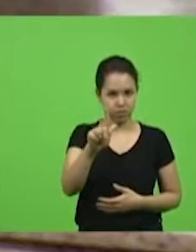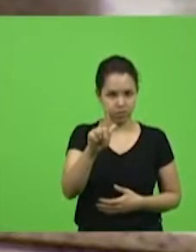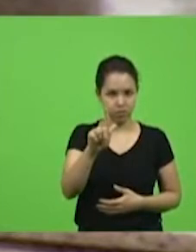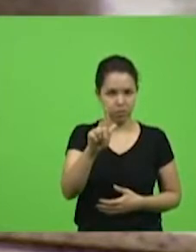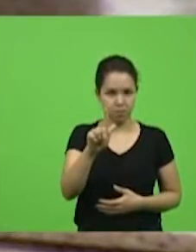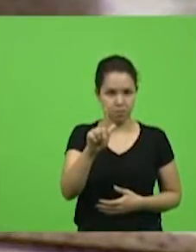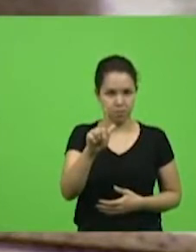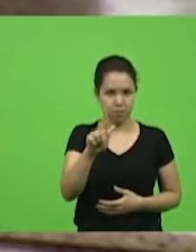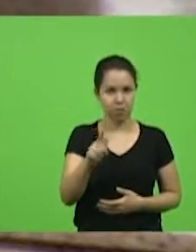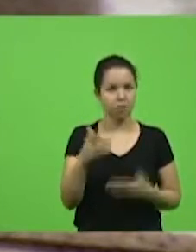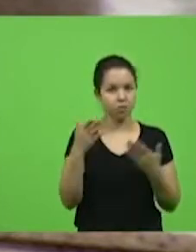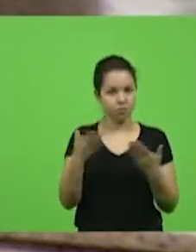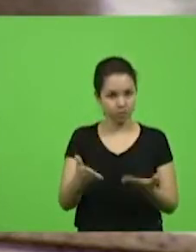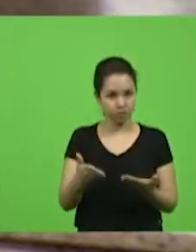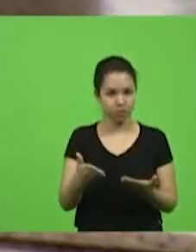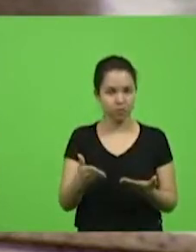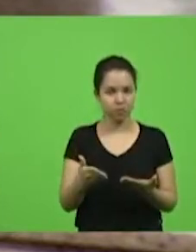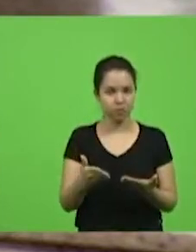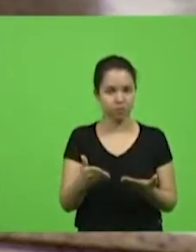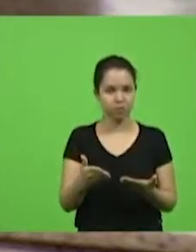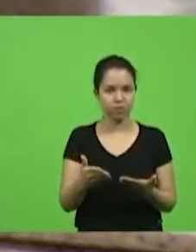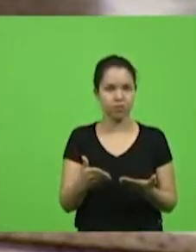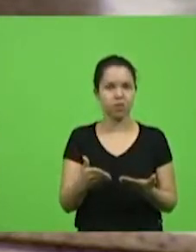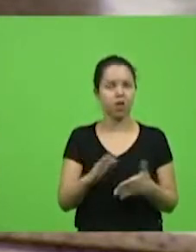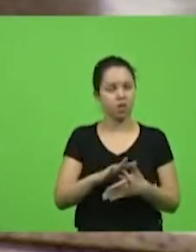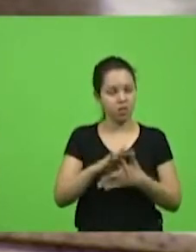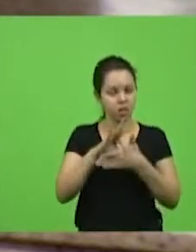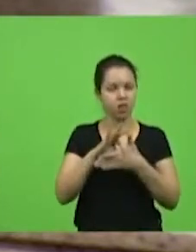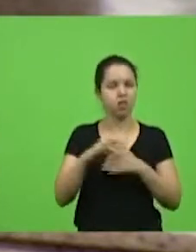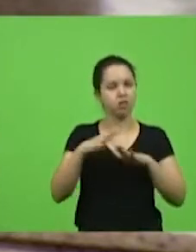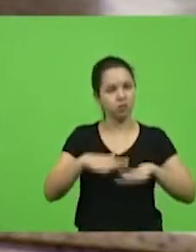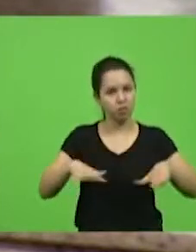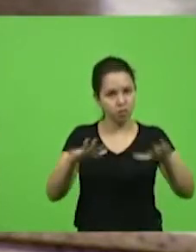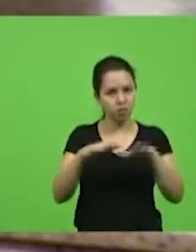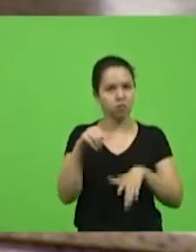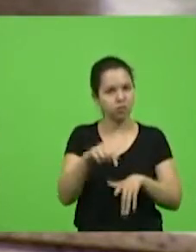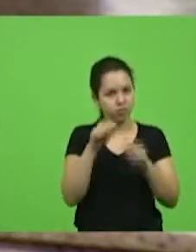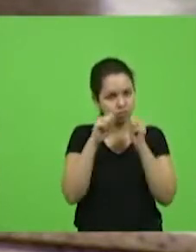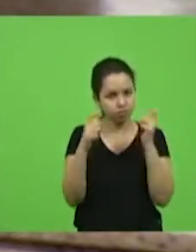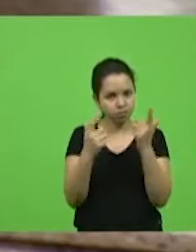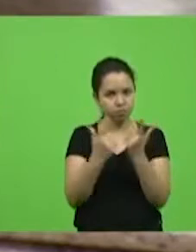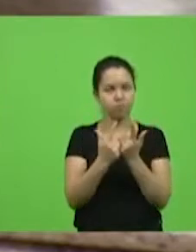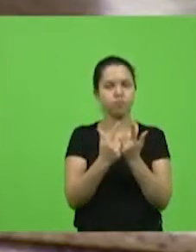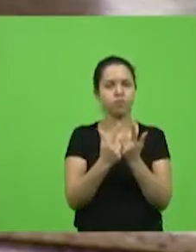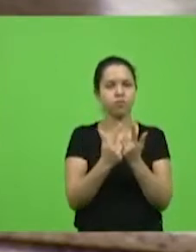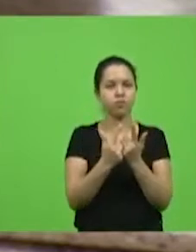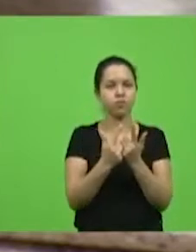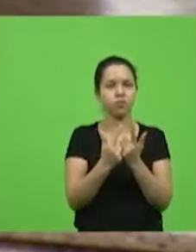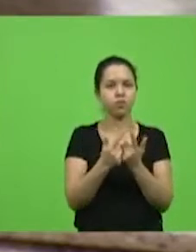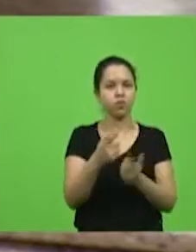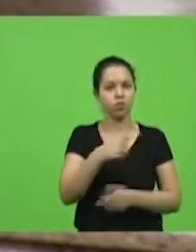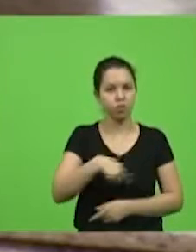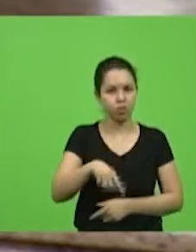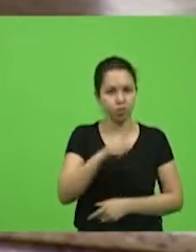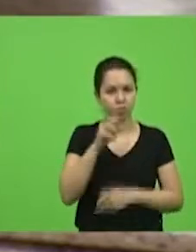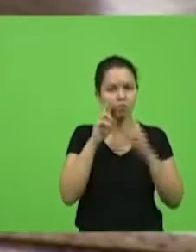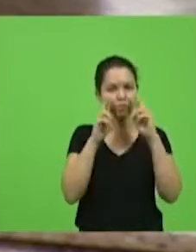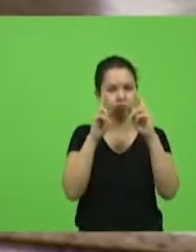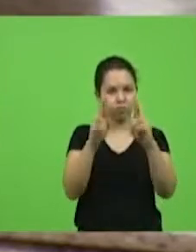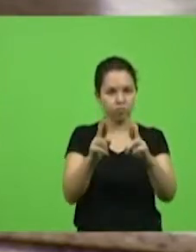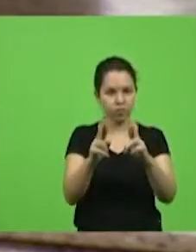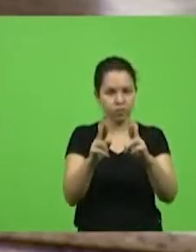Vossa Excelência, que nos lidera a todos nessa casa e, por isso, tem de todos nós o nosso respeito,